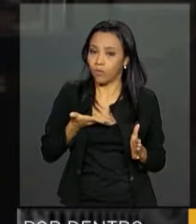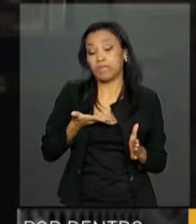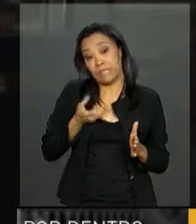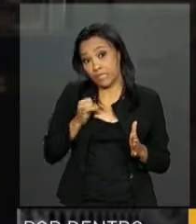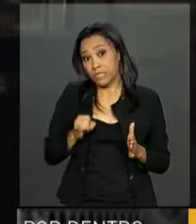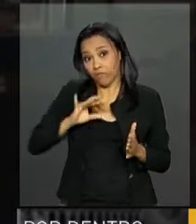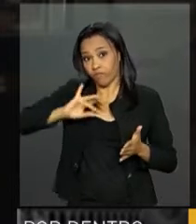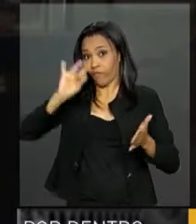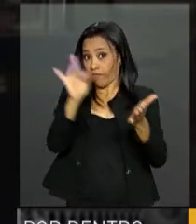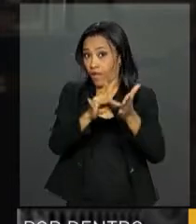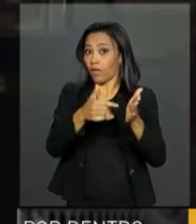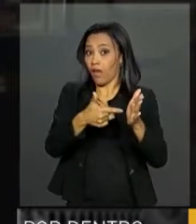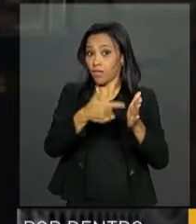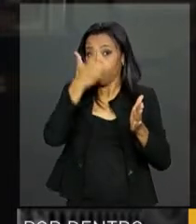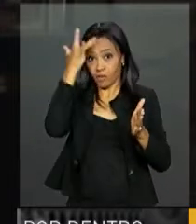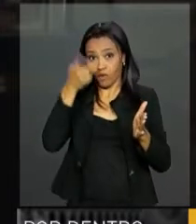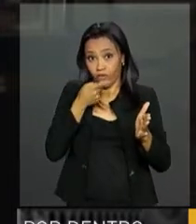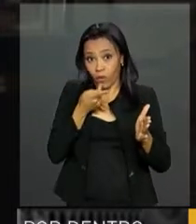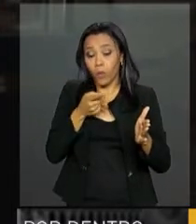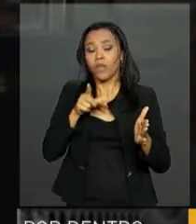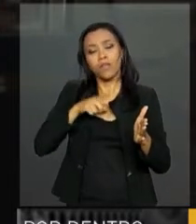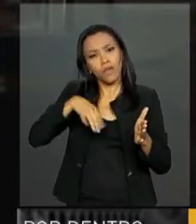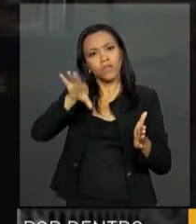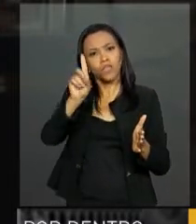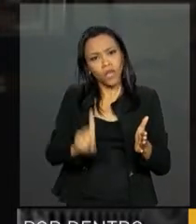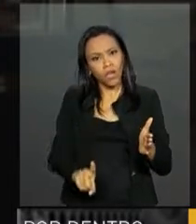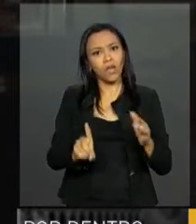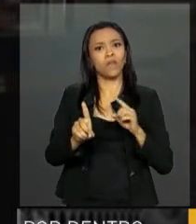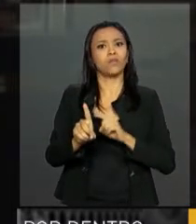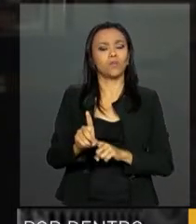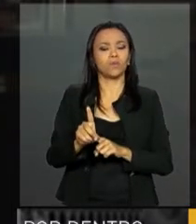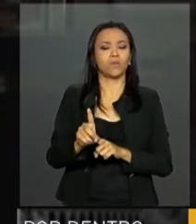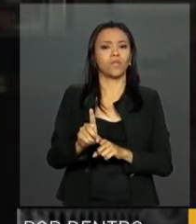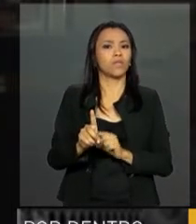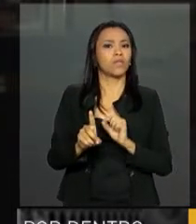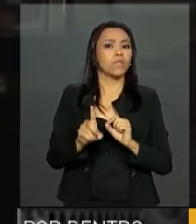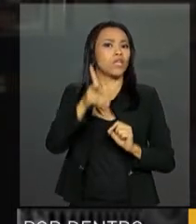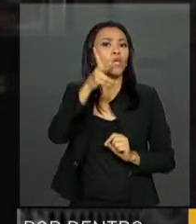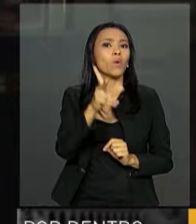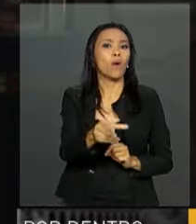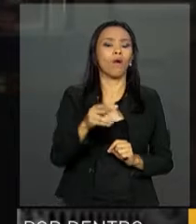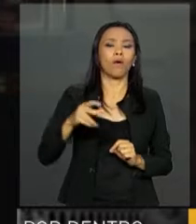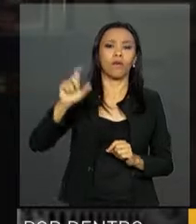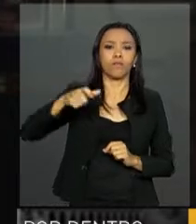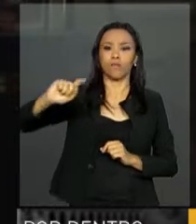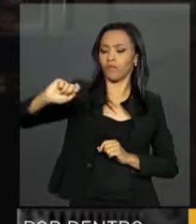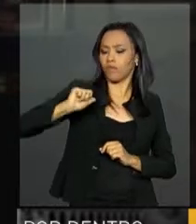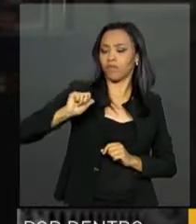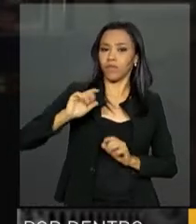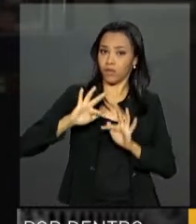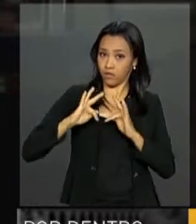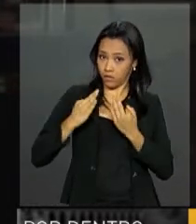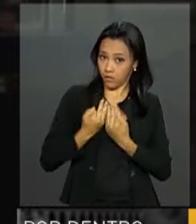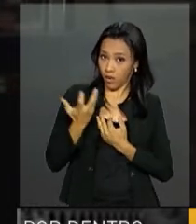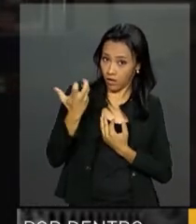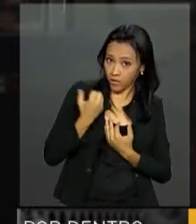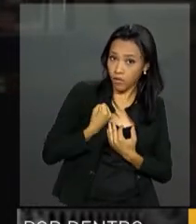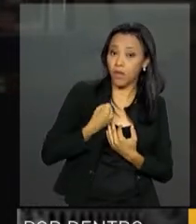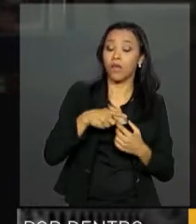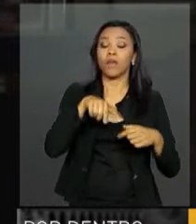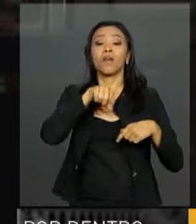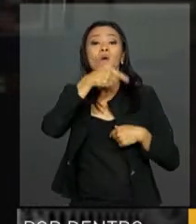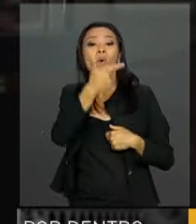for verdade, a pessoa tem o direito de ter um programa, por exemplo, com o Bolsa Família, um programa com o benefício de prestação